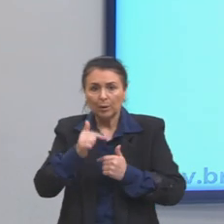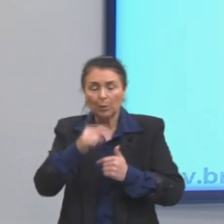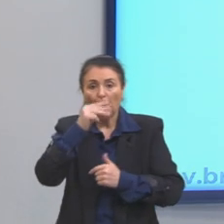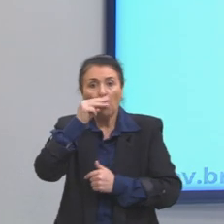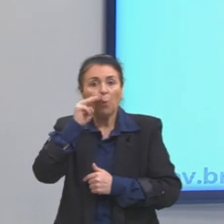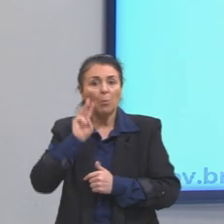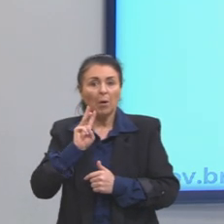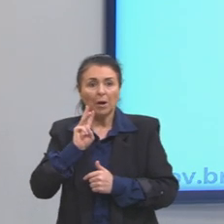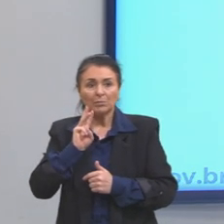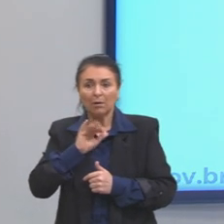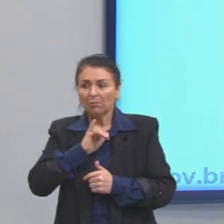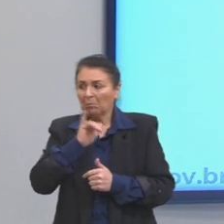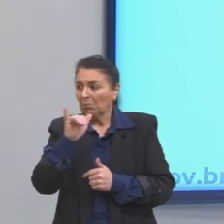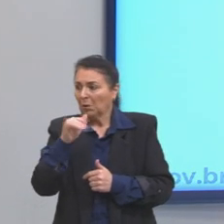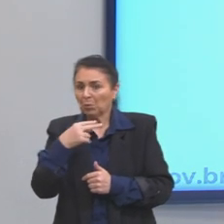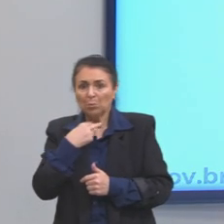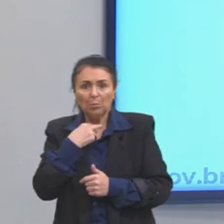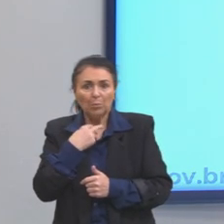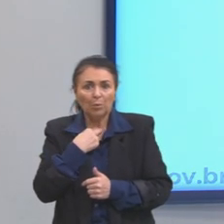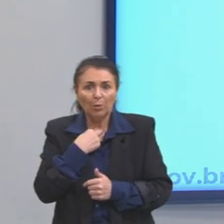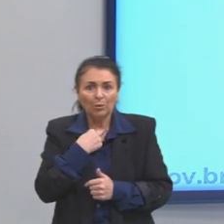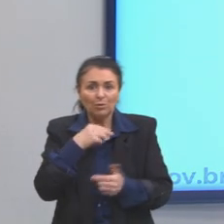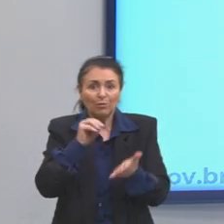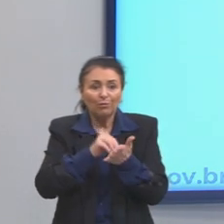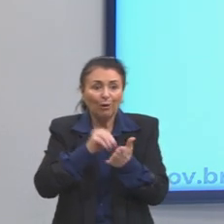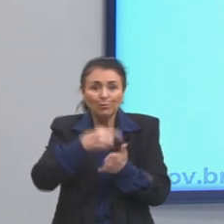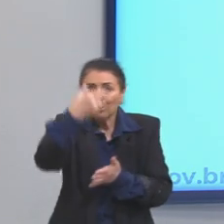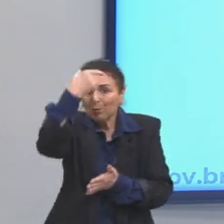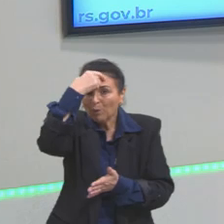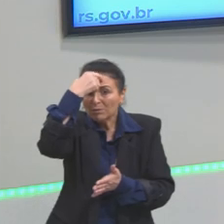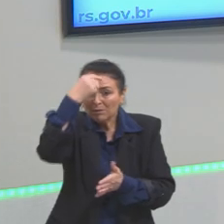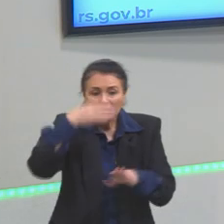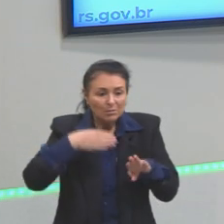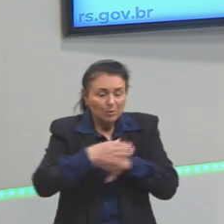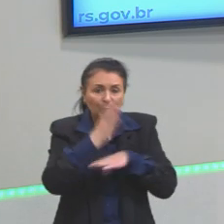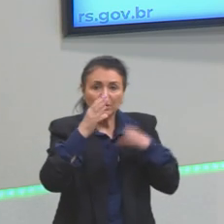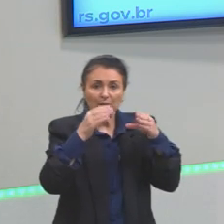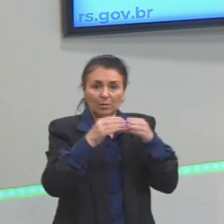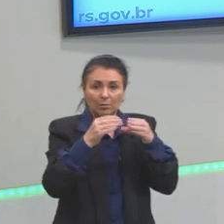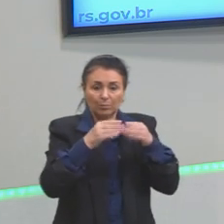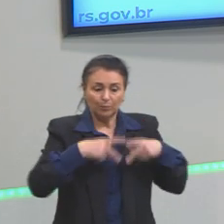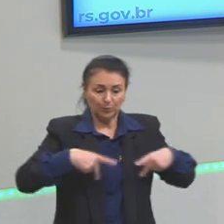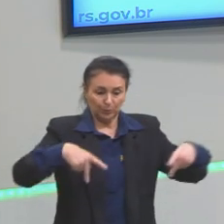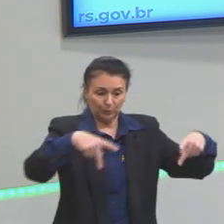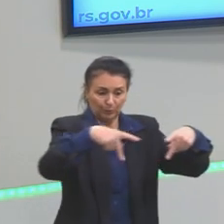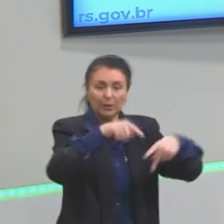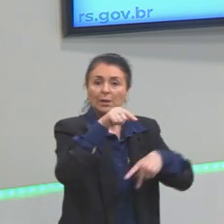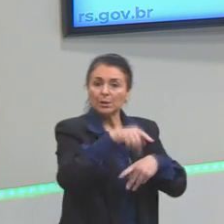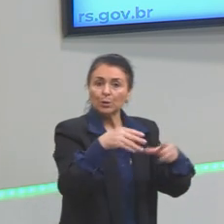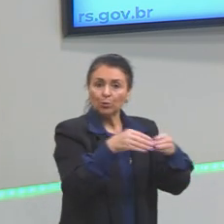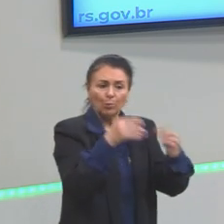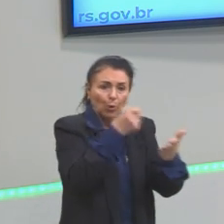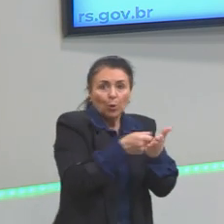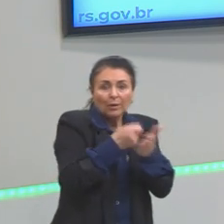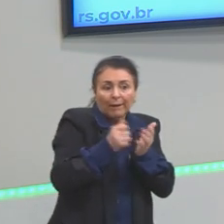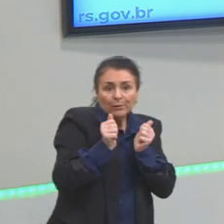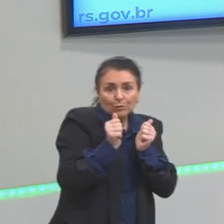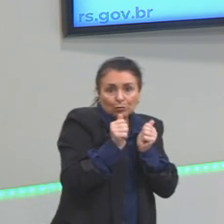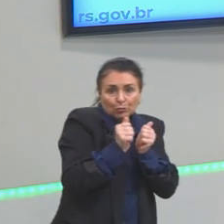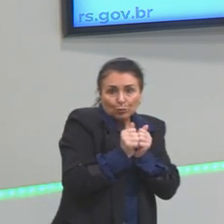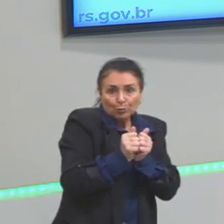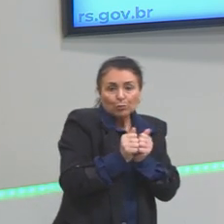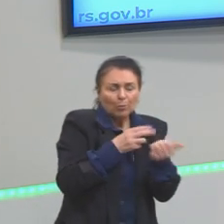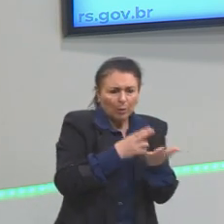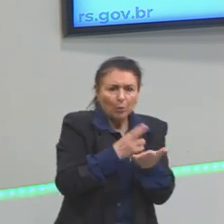impossível, é falta de consciência de classe. O proletário e os trabalhadores devem lutar pelos seus